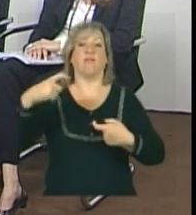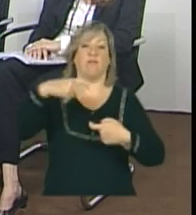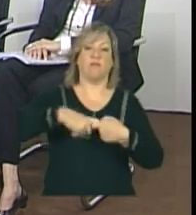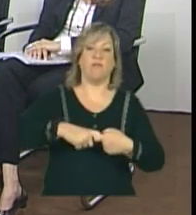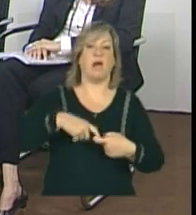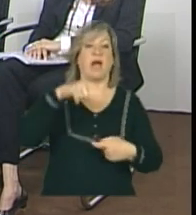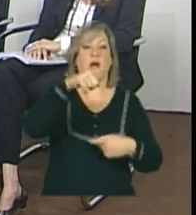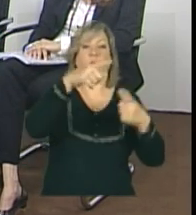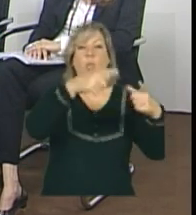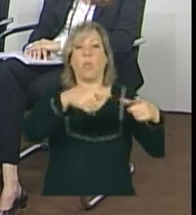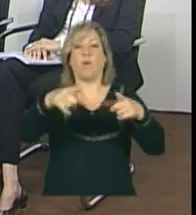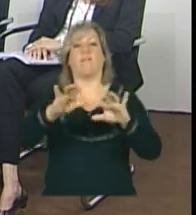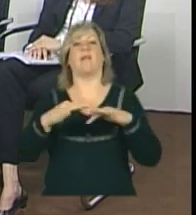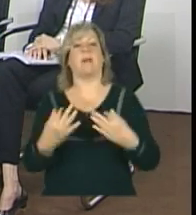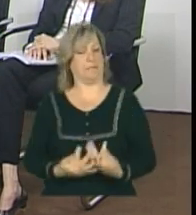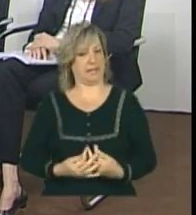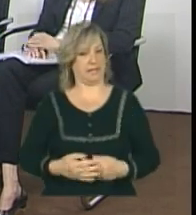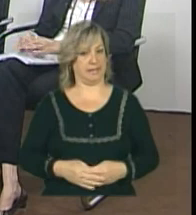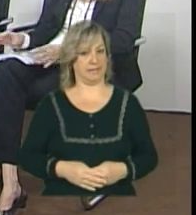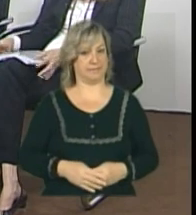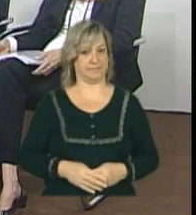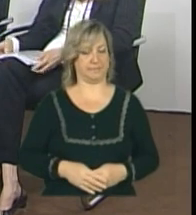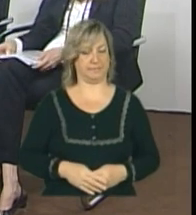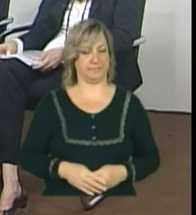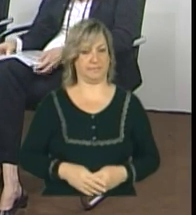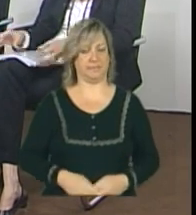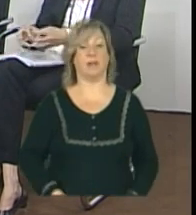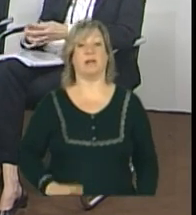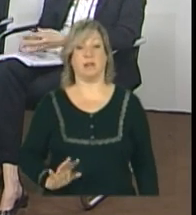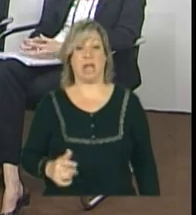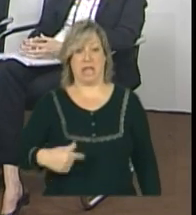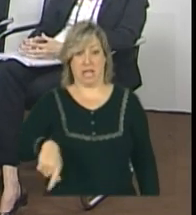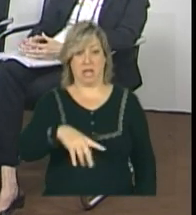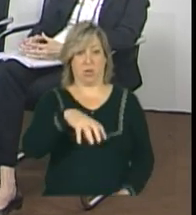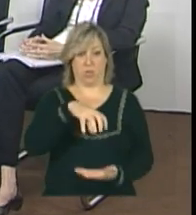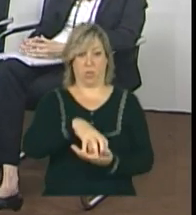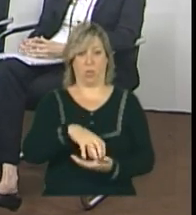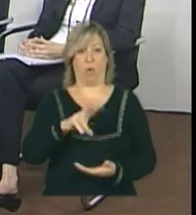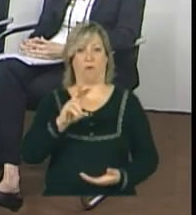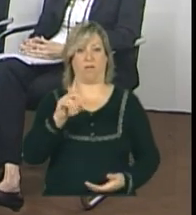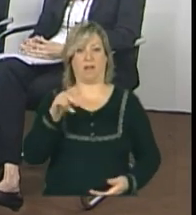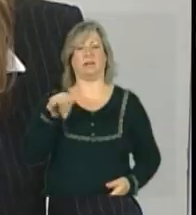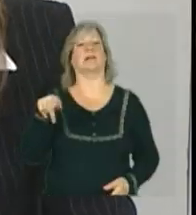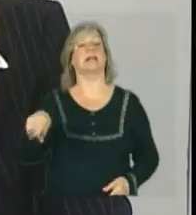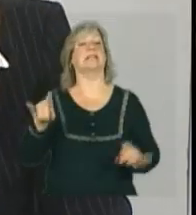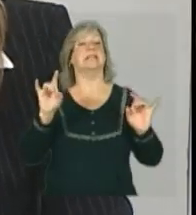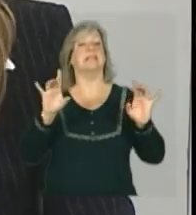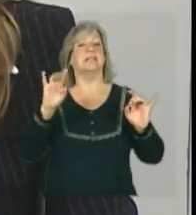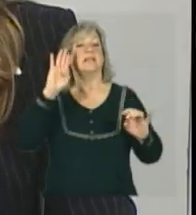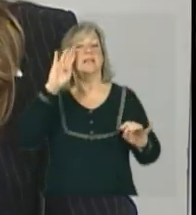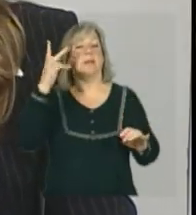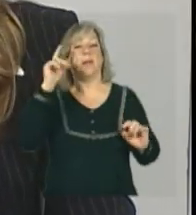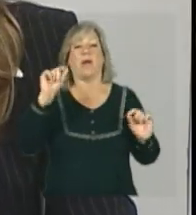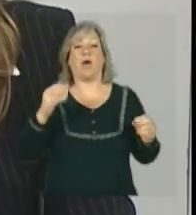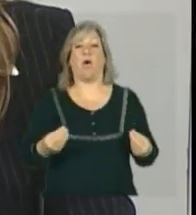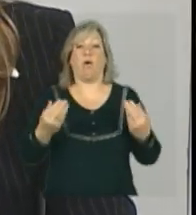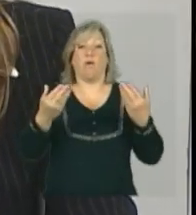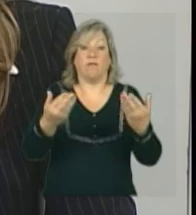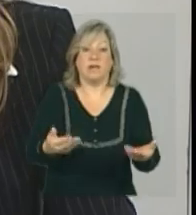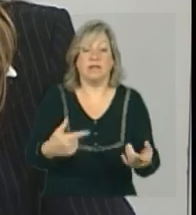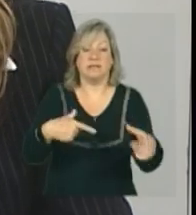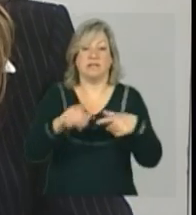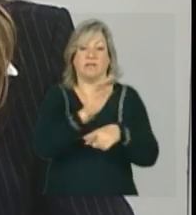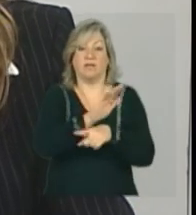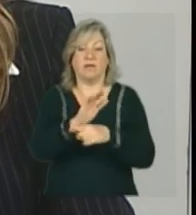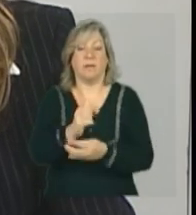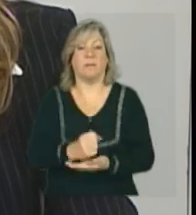comunidade, àquela família? Bem, a equipe volante, ela é específica para ofertar serviços de proteção